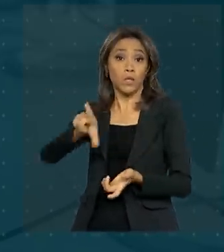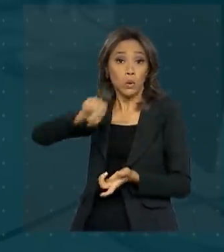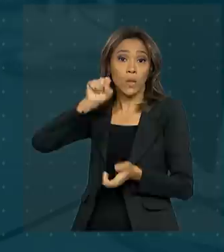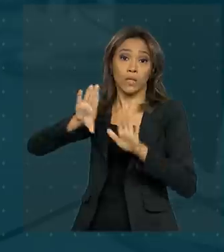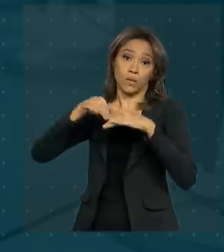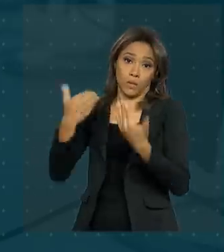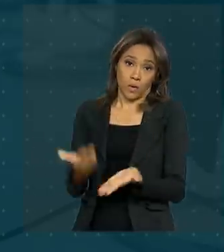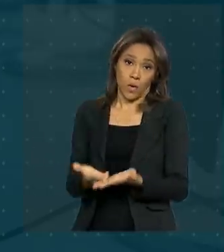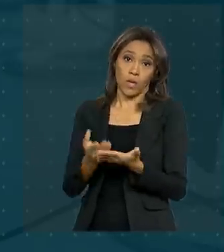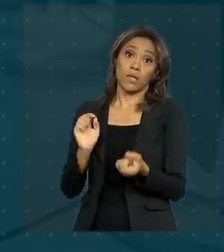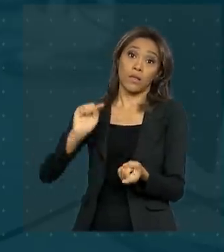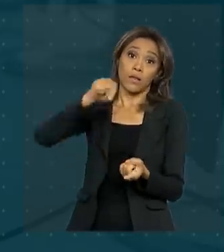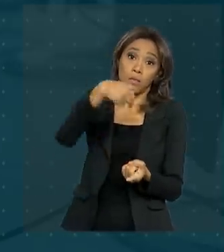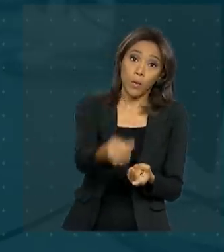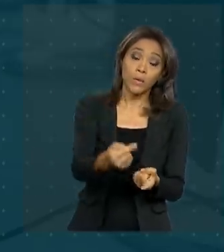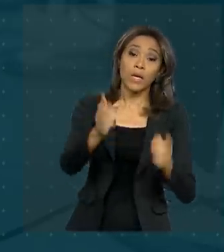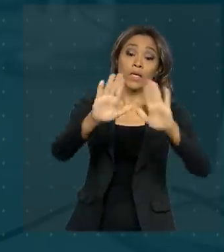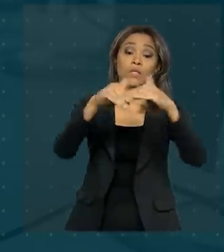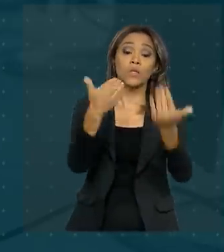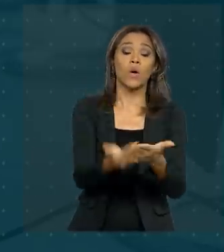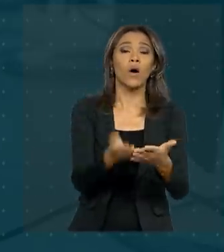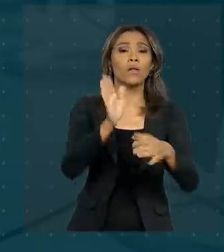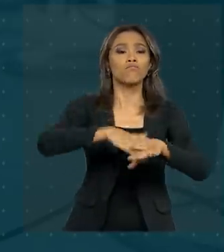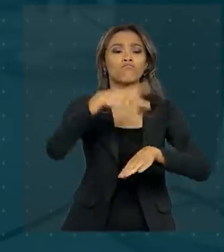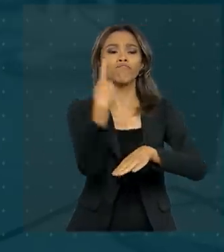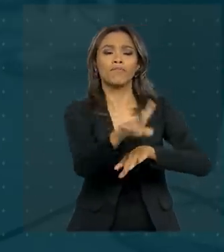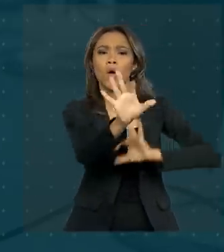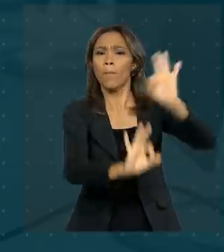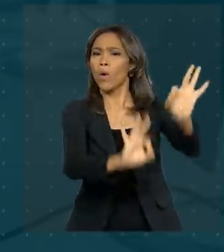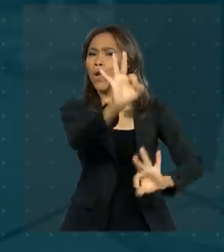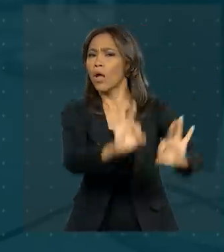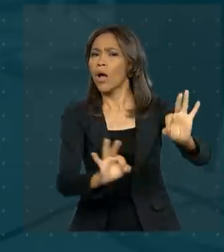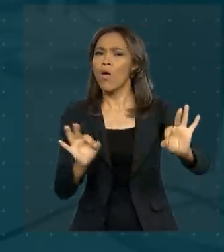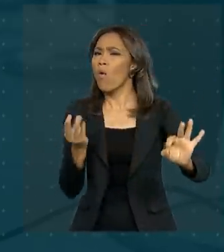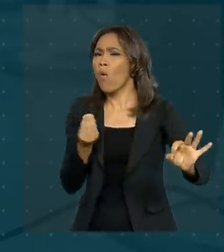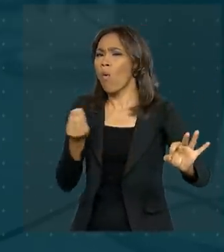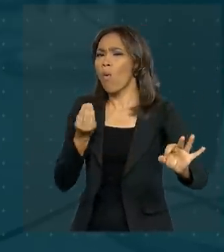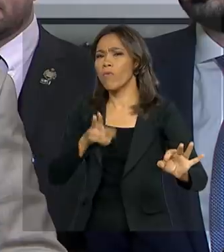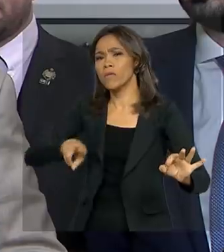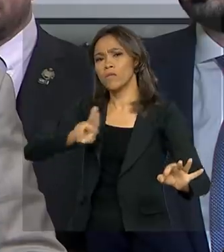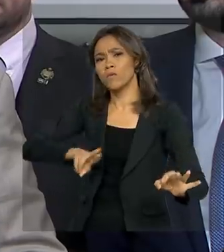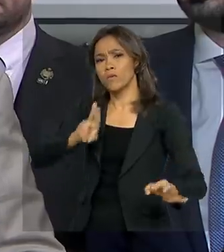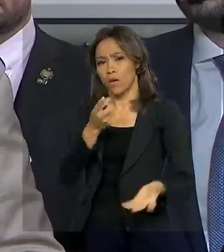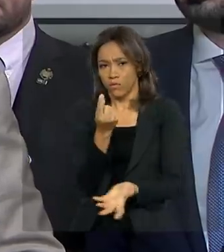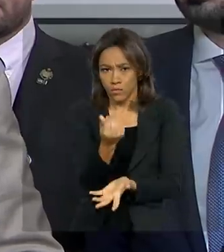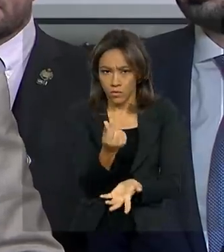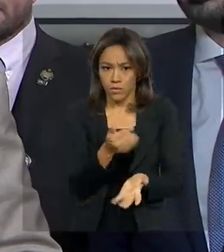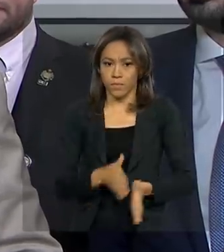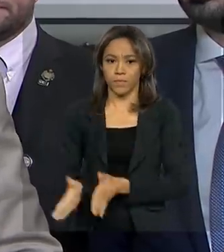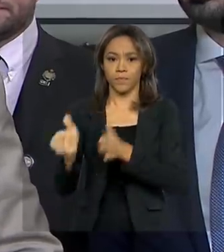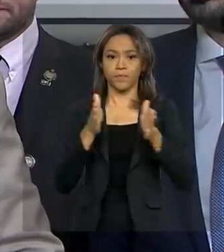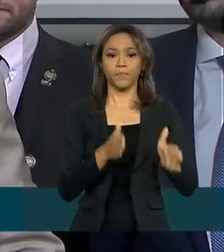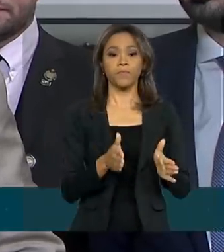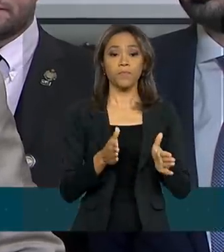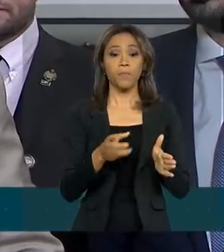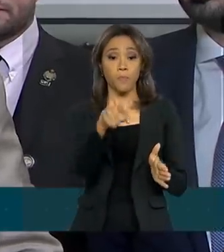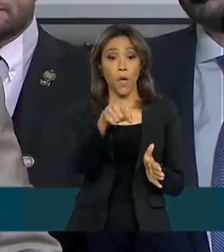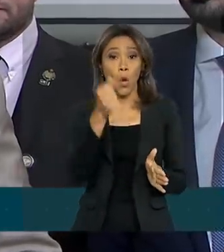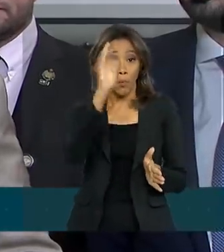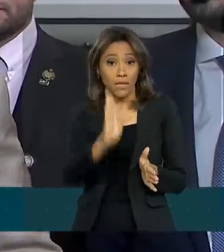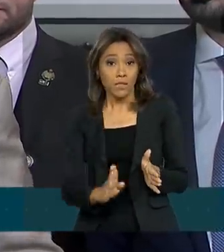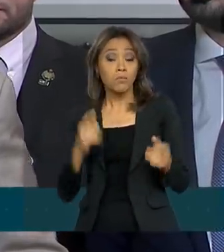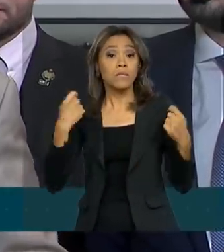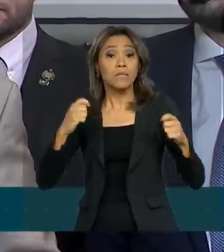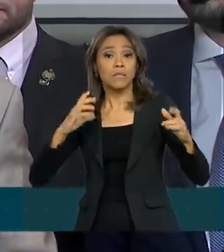Depois, cabe às escolas formularem um plano para mostrar onde o dinheiro será aplicado. O Brasil precisa entrar na era da